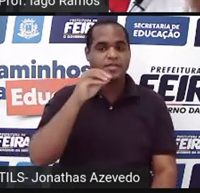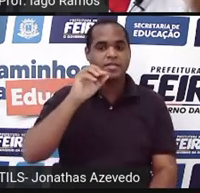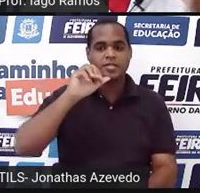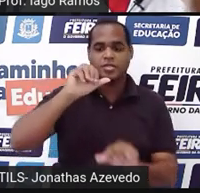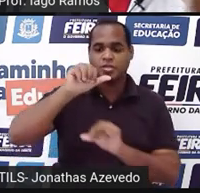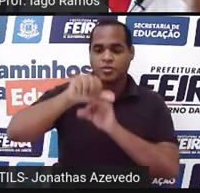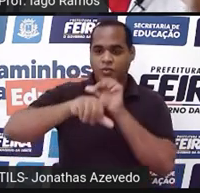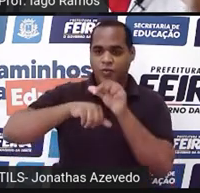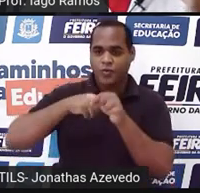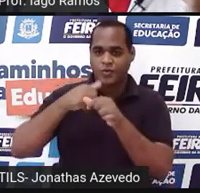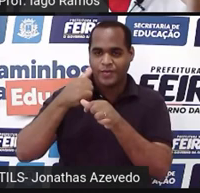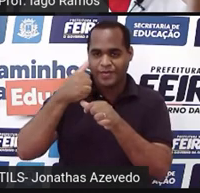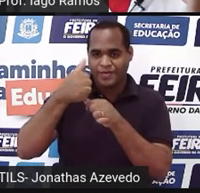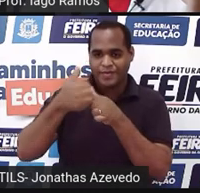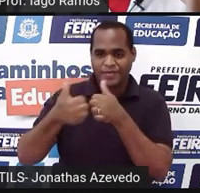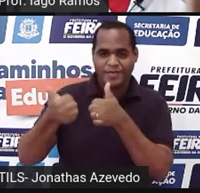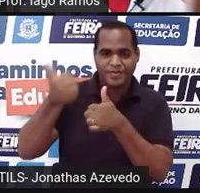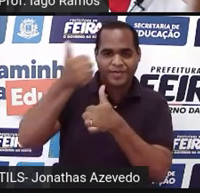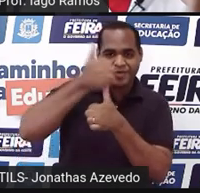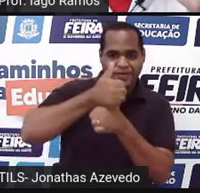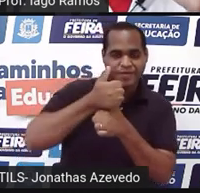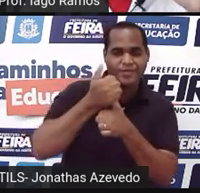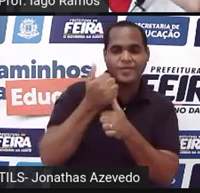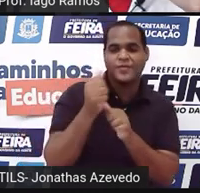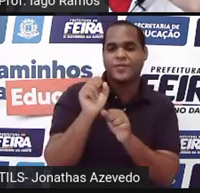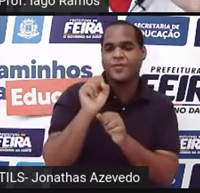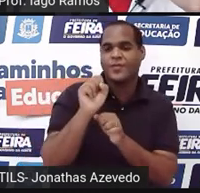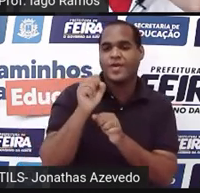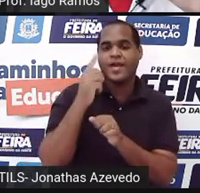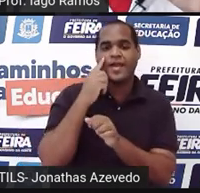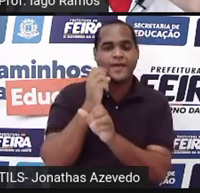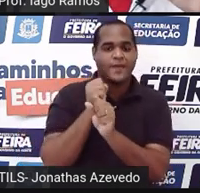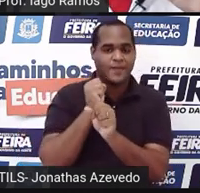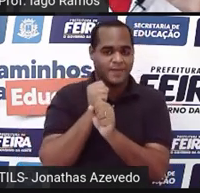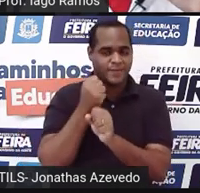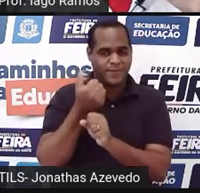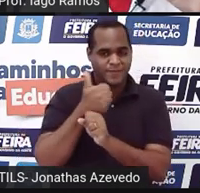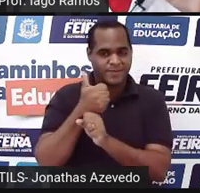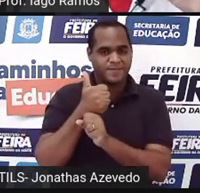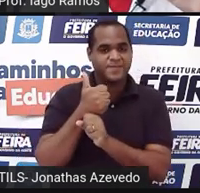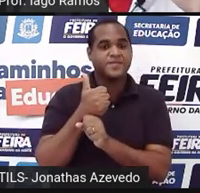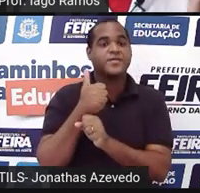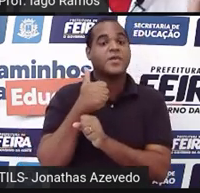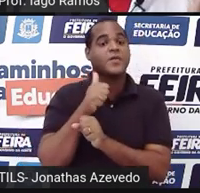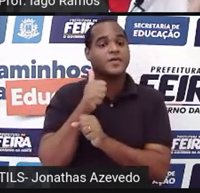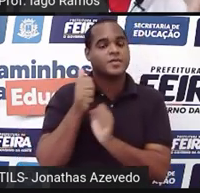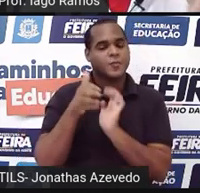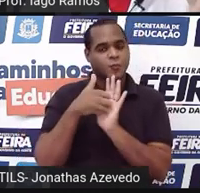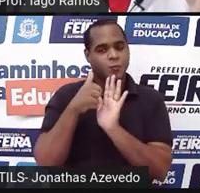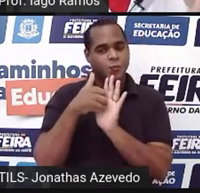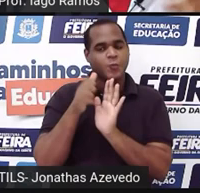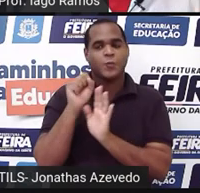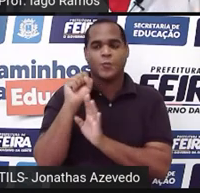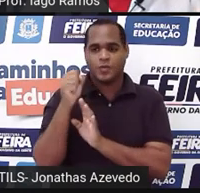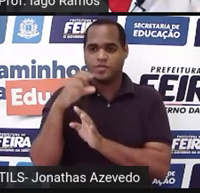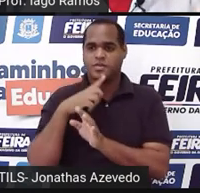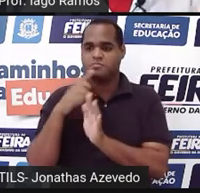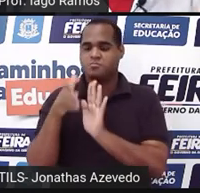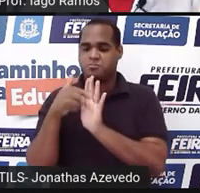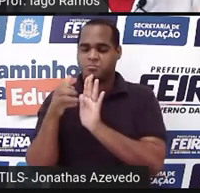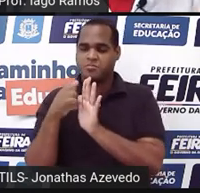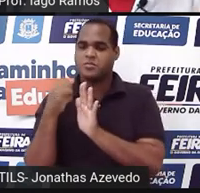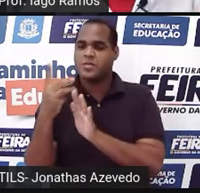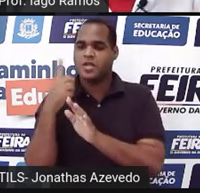20, juntou com o 1, que deu 11. 11 tirou 8, que deu 3, né? A gente já tinha